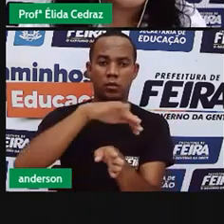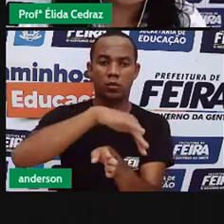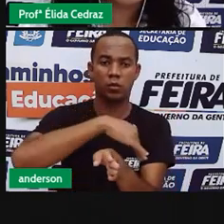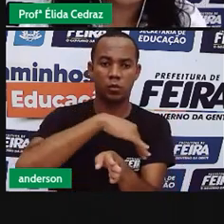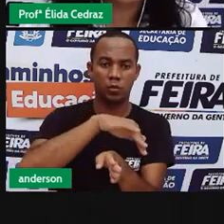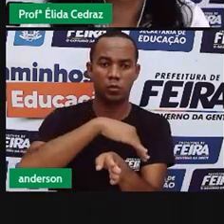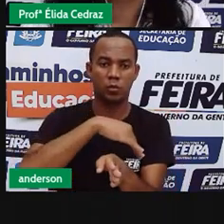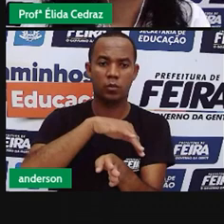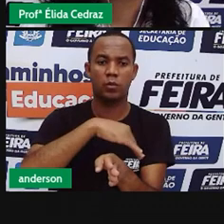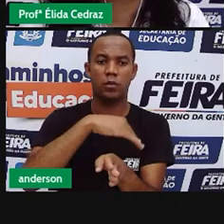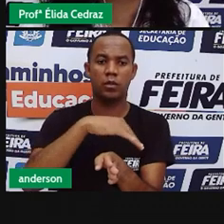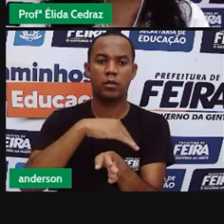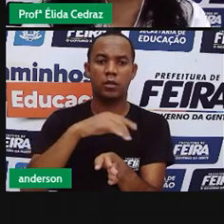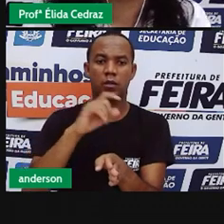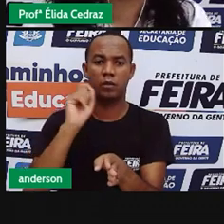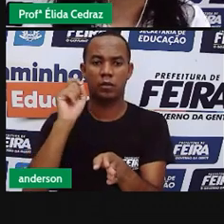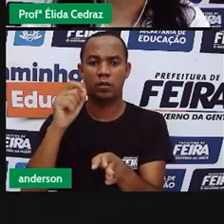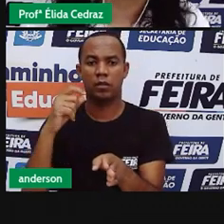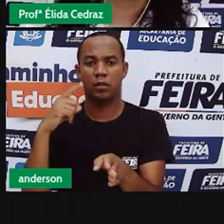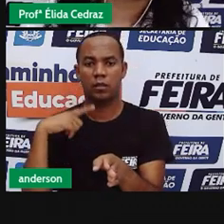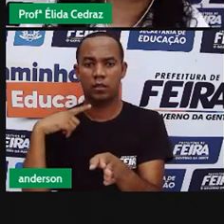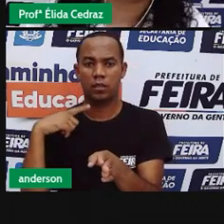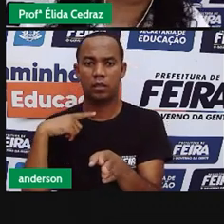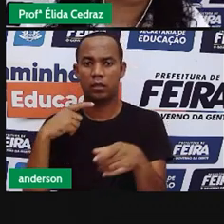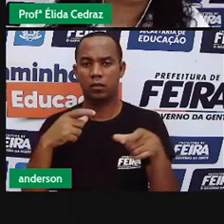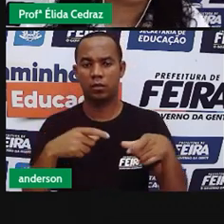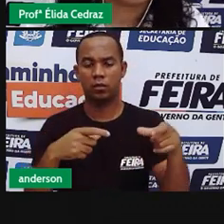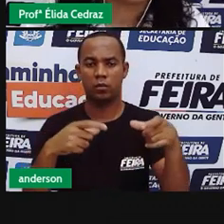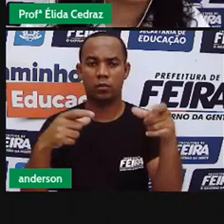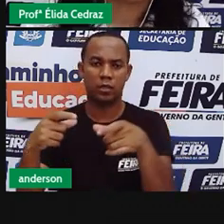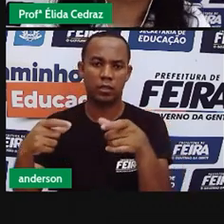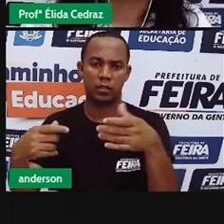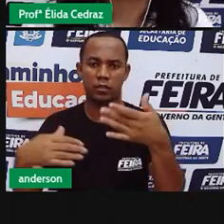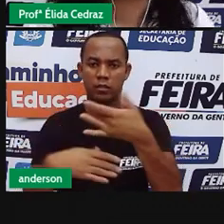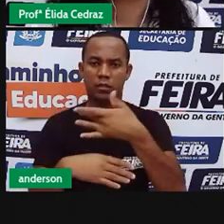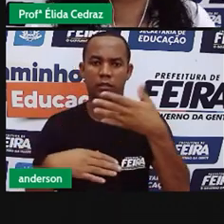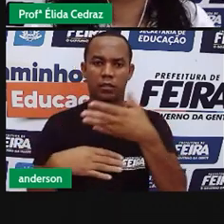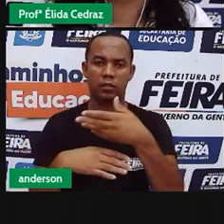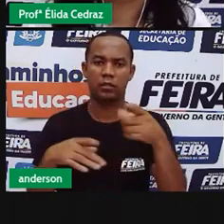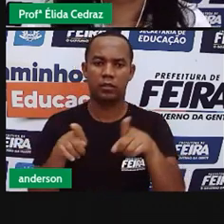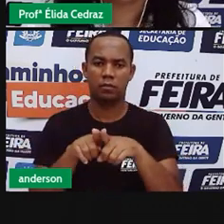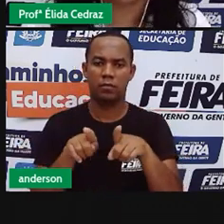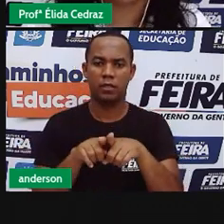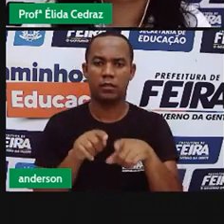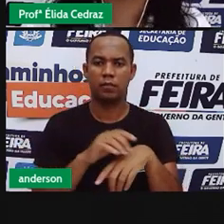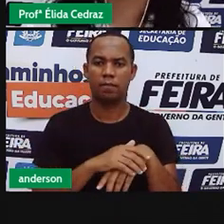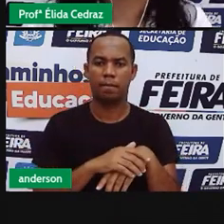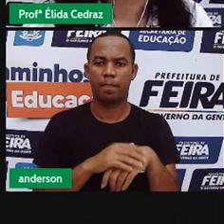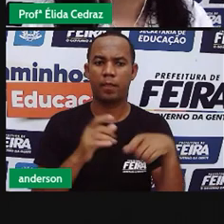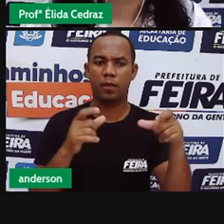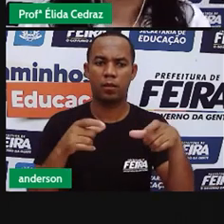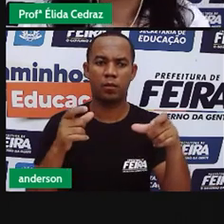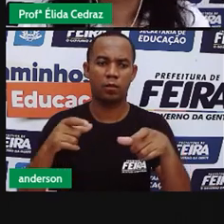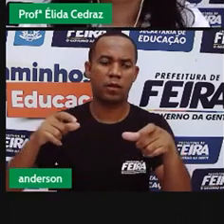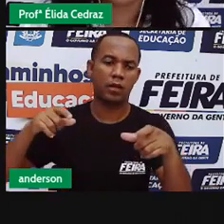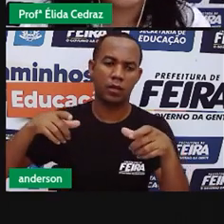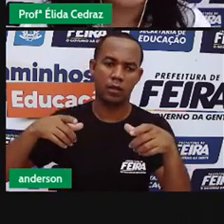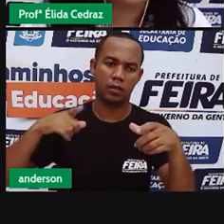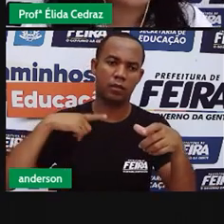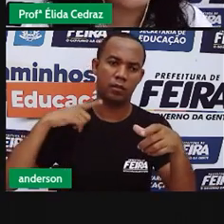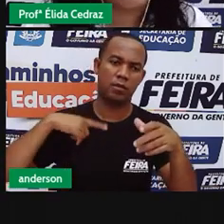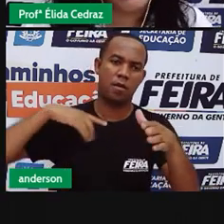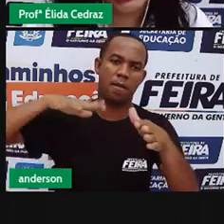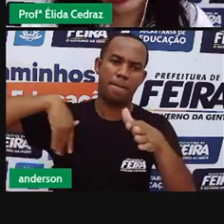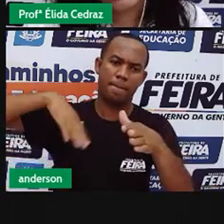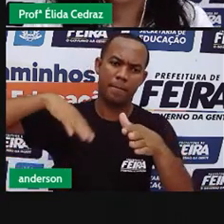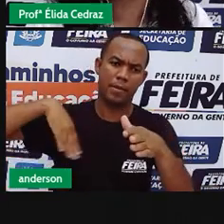e avenida, estão presentes em todas as nossas cidades. Nas cidades que são litorâneas, ele tem ruas